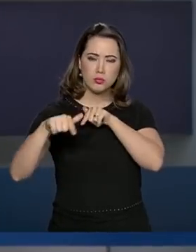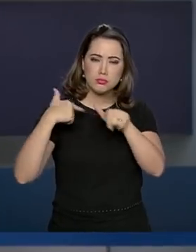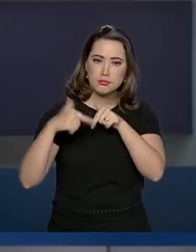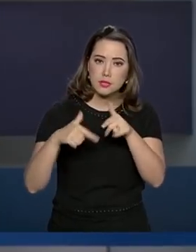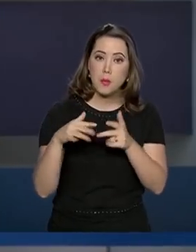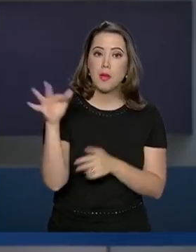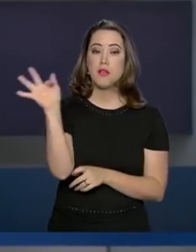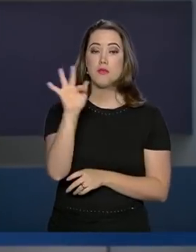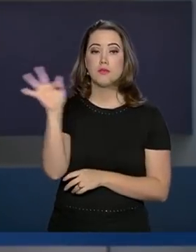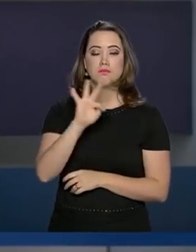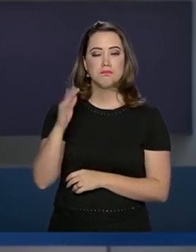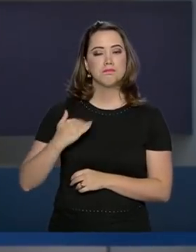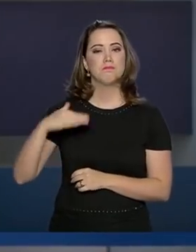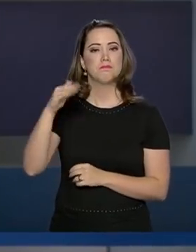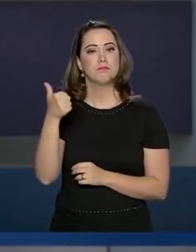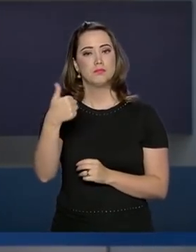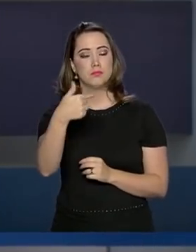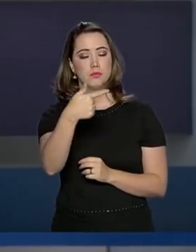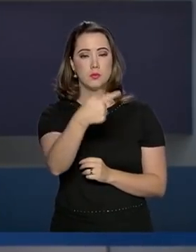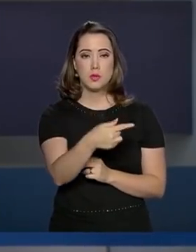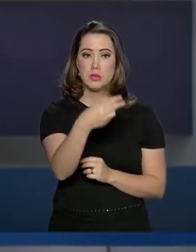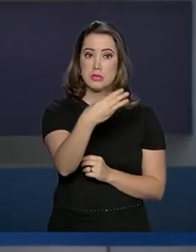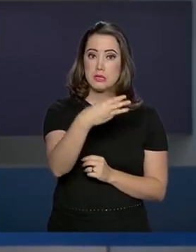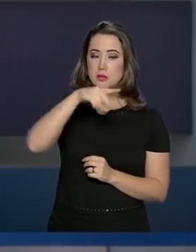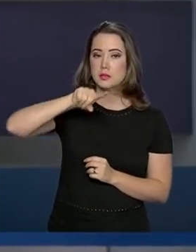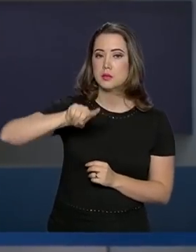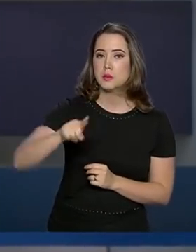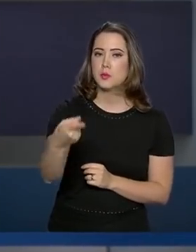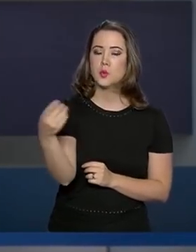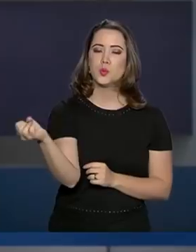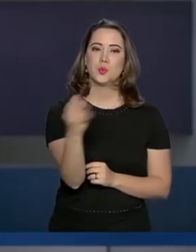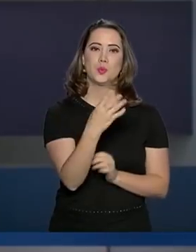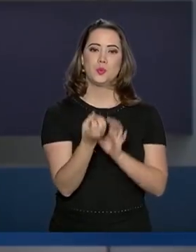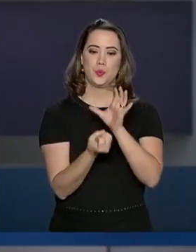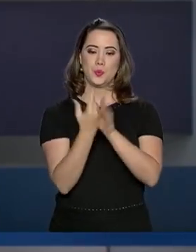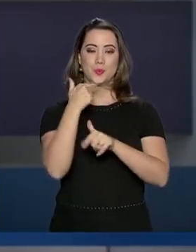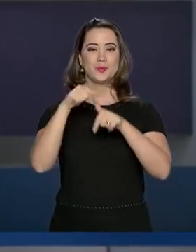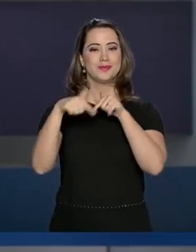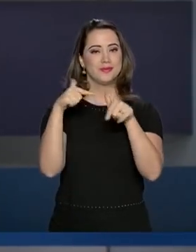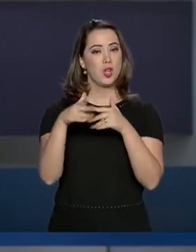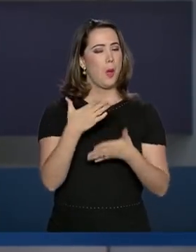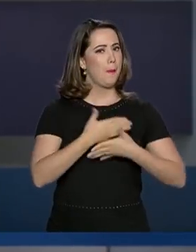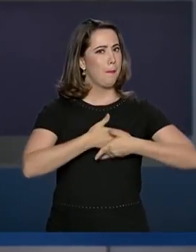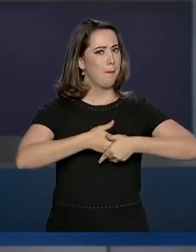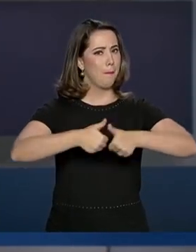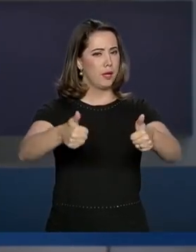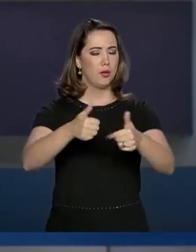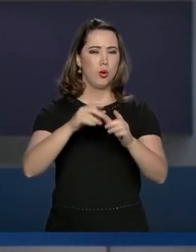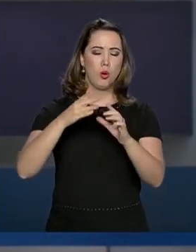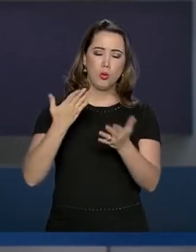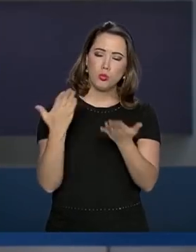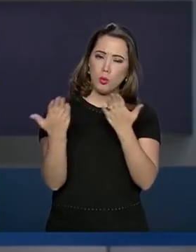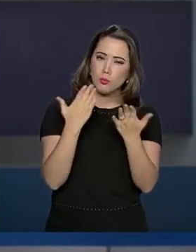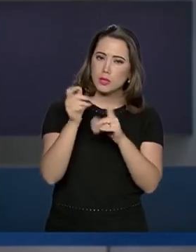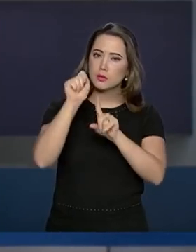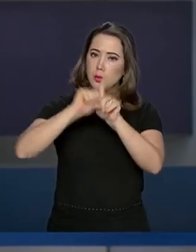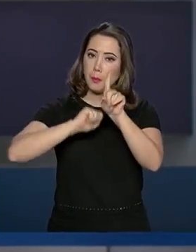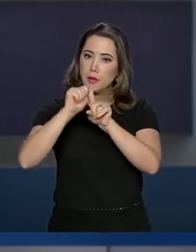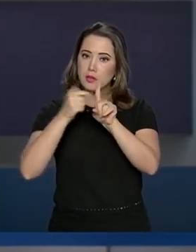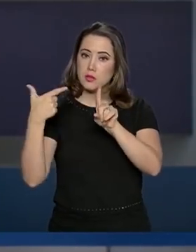registra mais de 173 mil novos postos com carteira assinada. É o melhor resultado para o mês desde 2014.